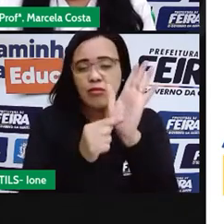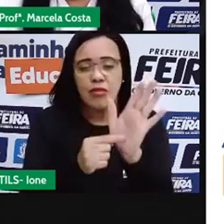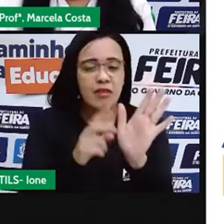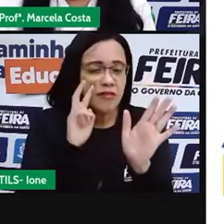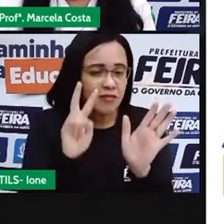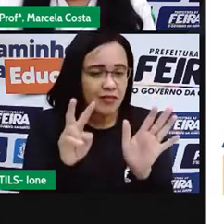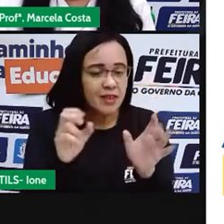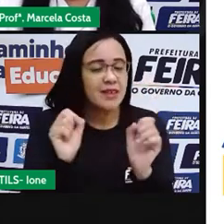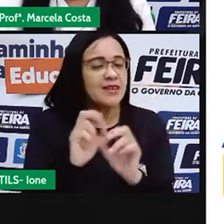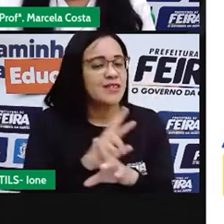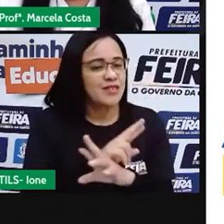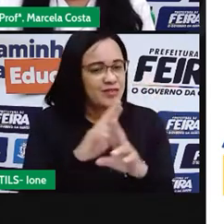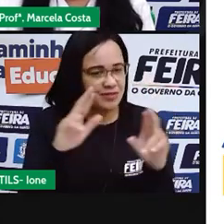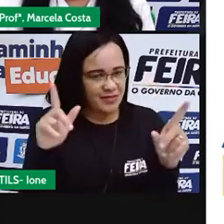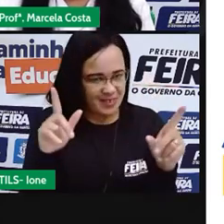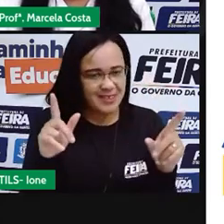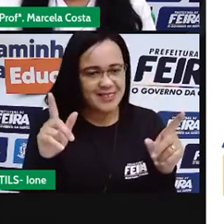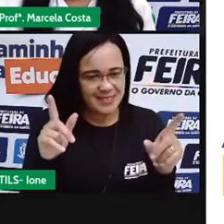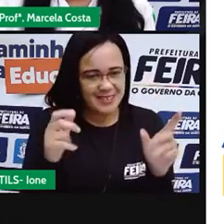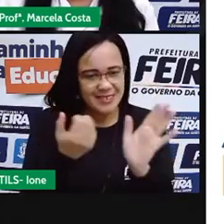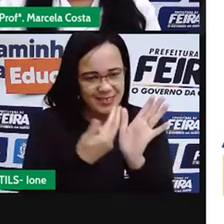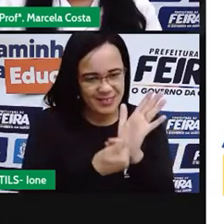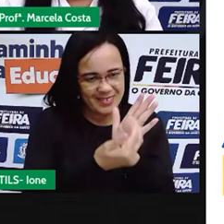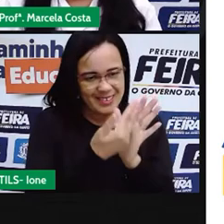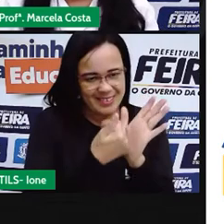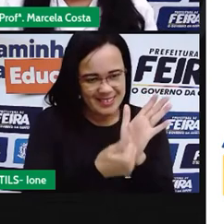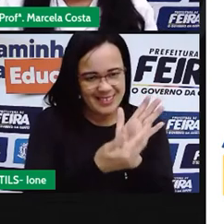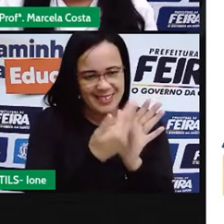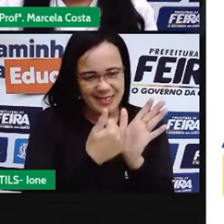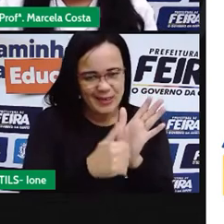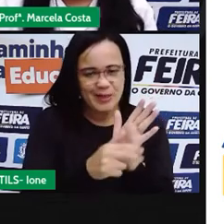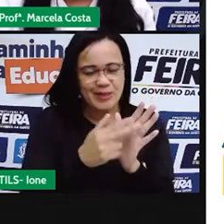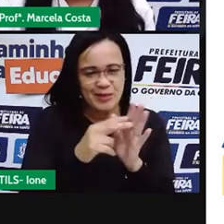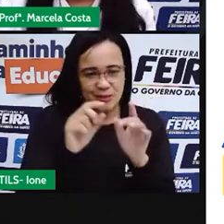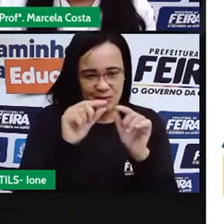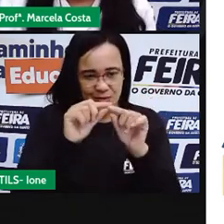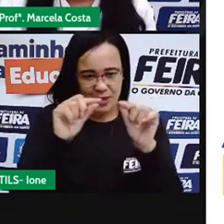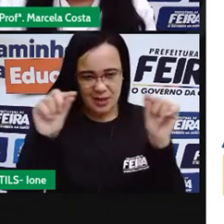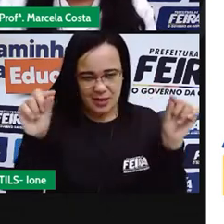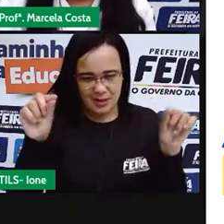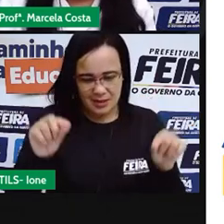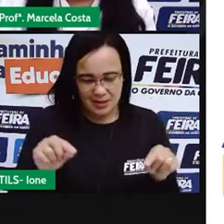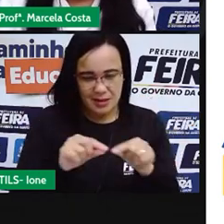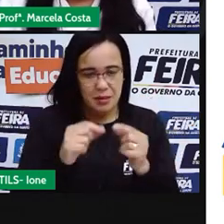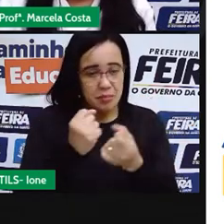diferente o retângulo ele é mais largo não é isso?